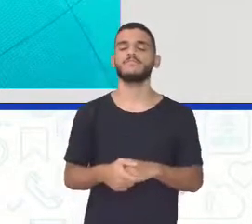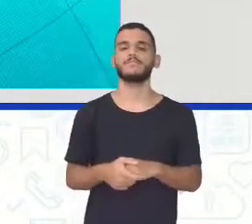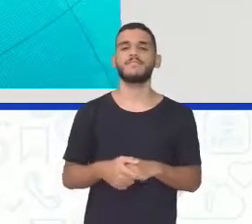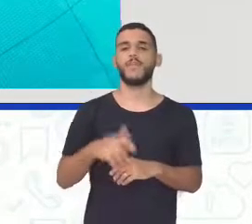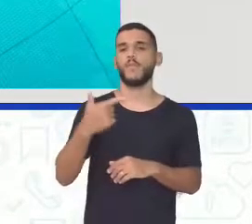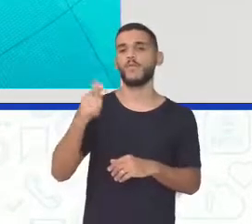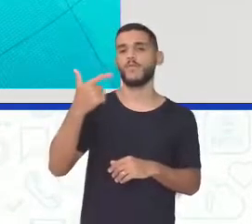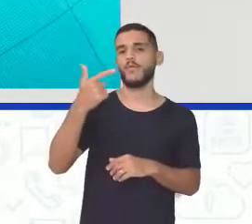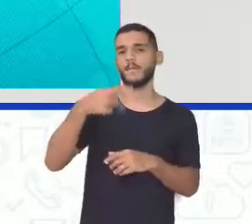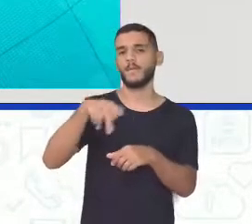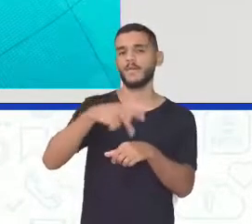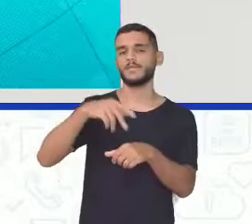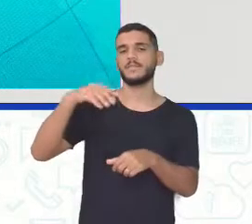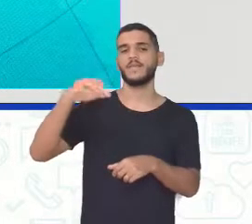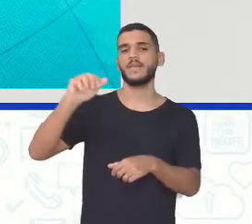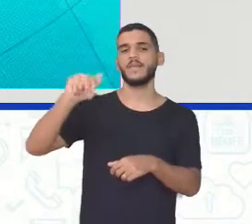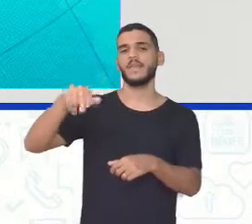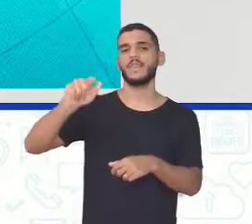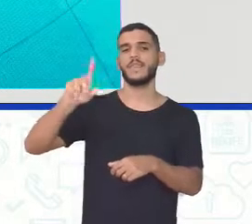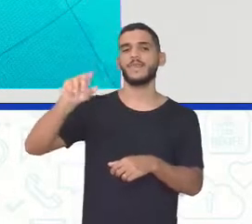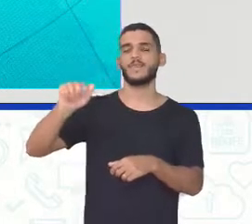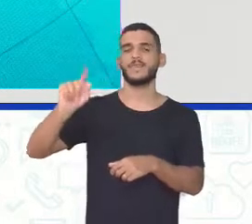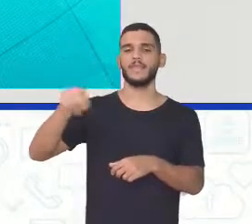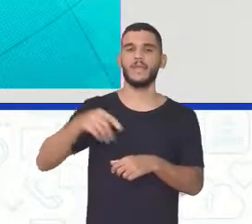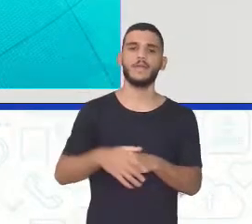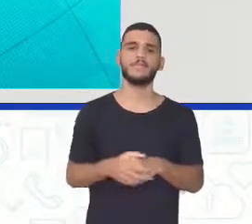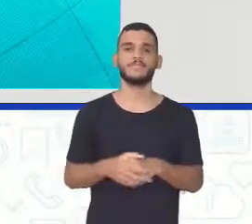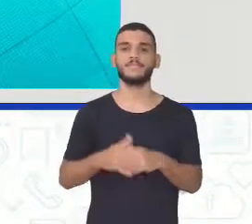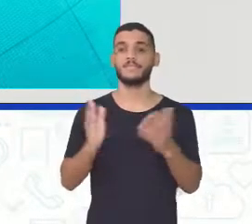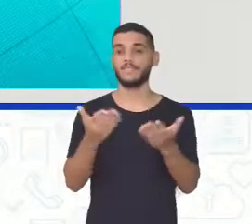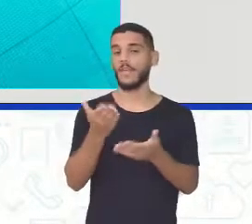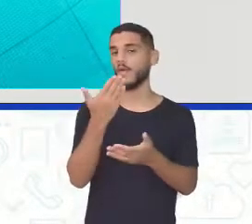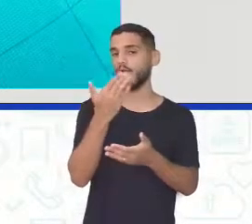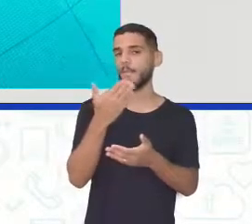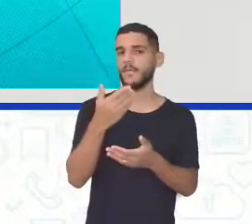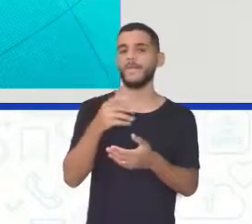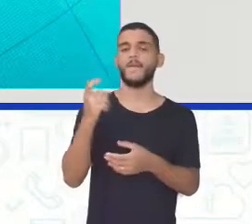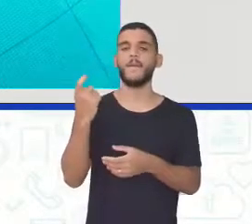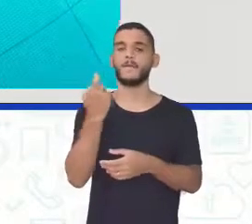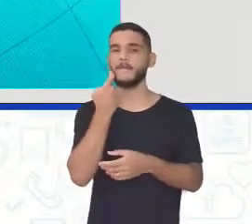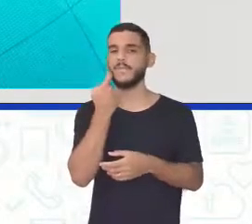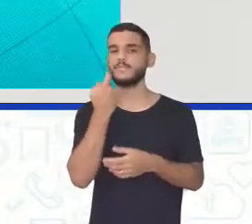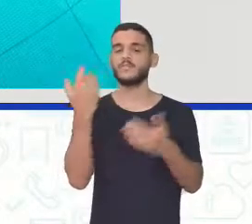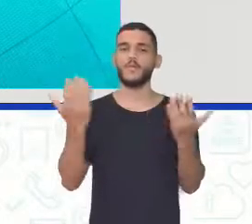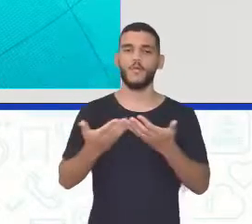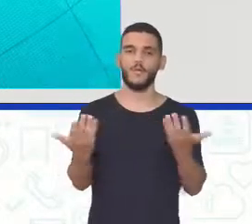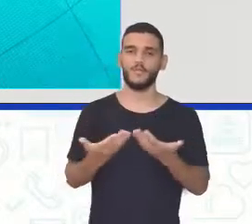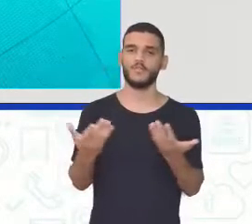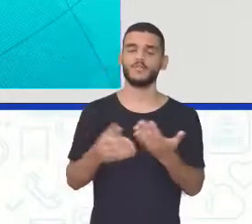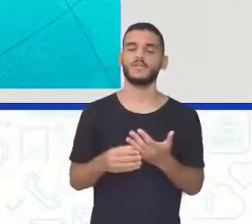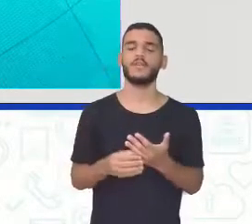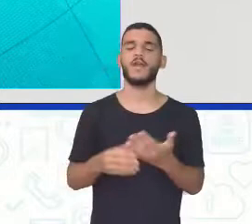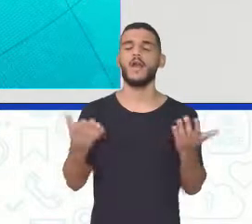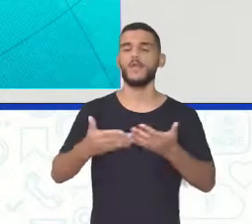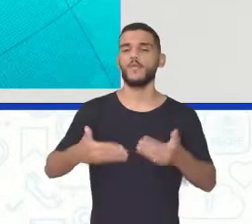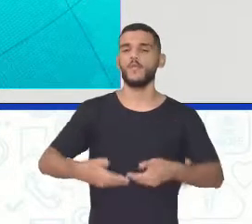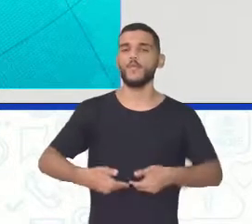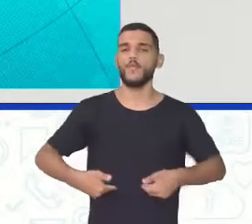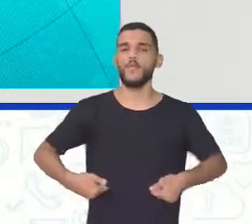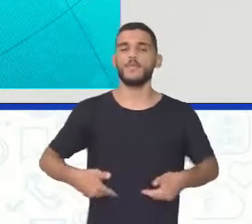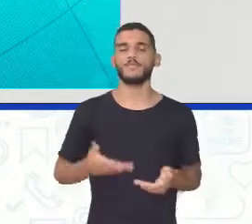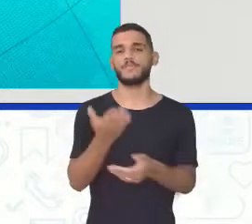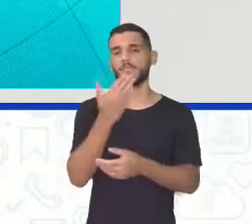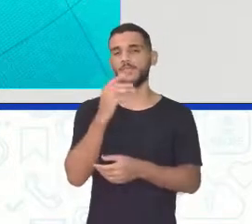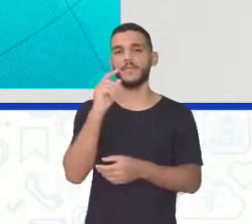Onde tem o bacalhau Muito bem Já comeu bacalhau hoje Professora Bacalhau No tempo que a gente comeia bacalhau Ela está passando fome Ela está comendo rato